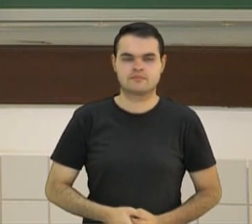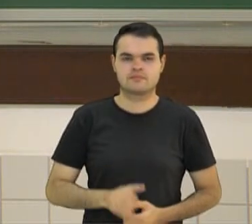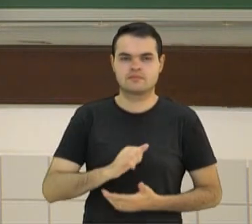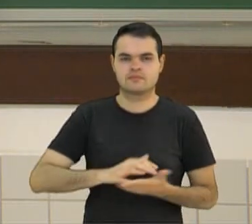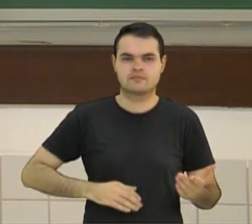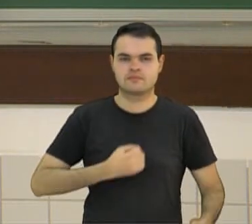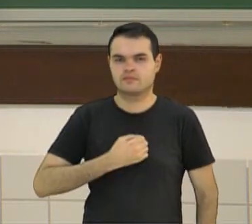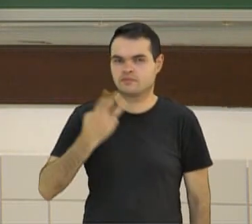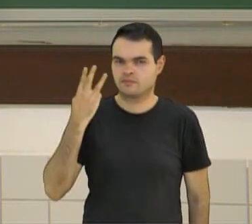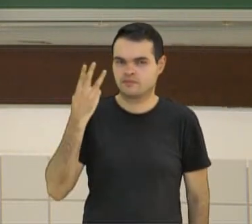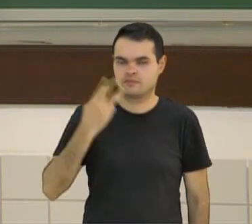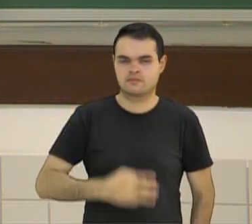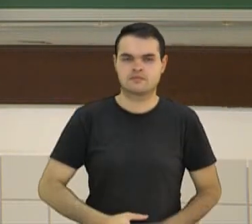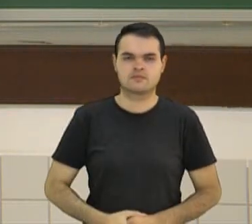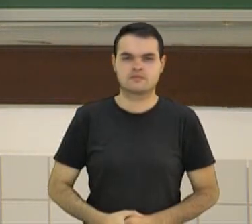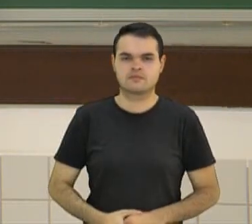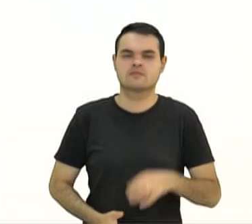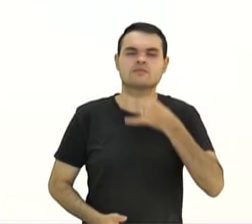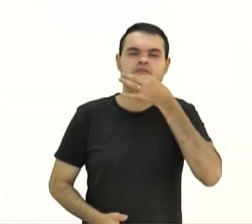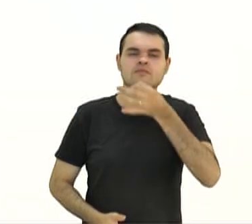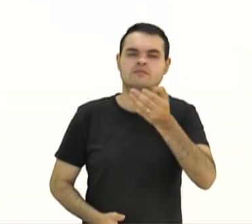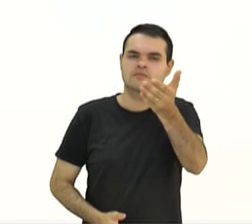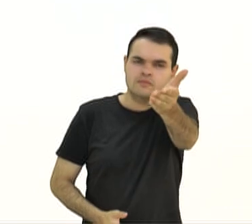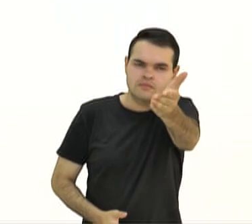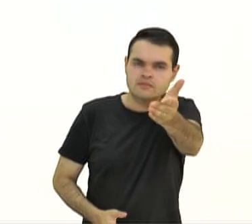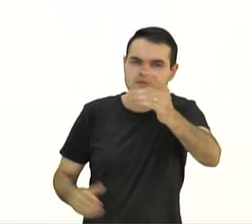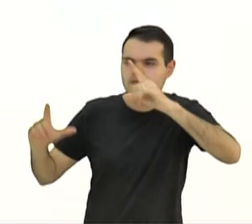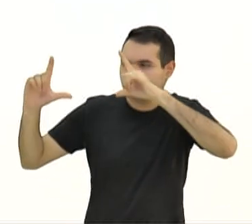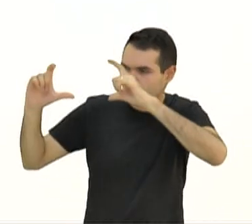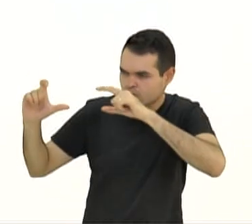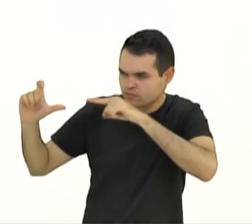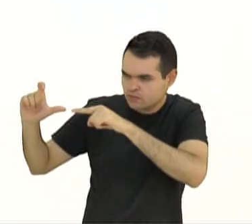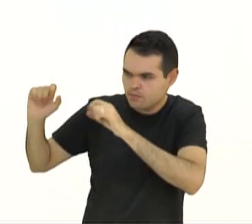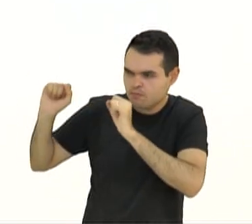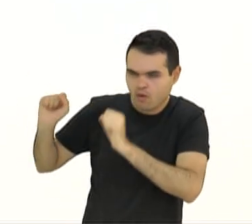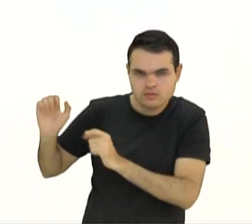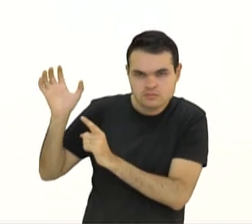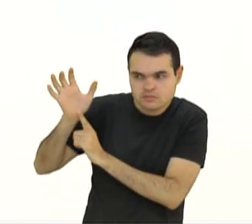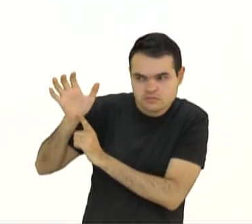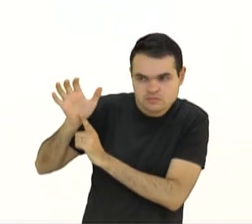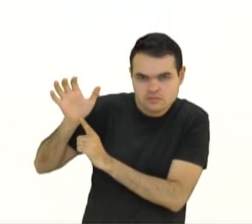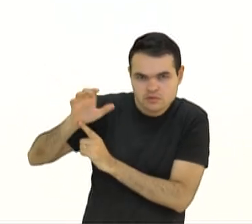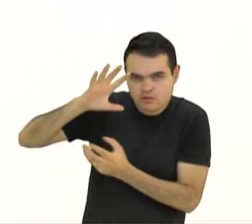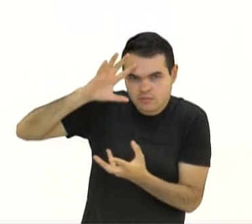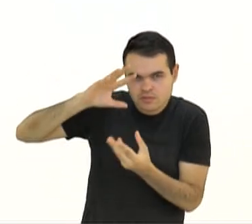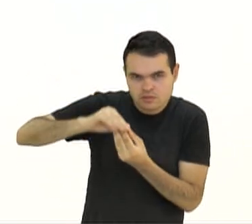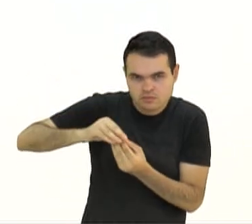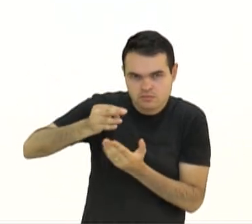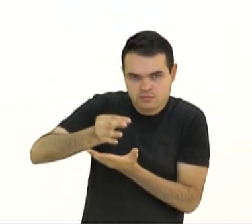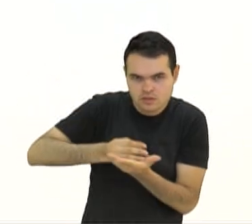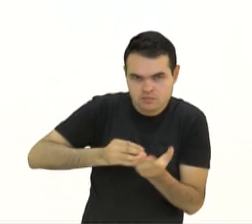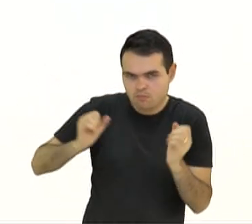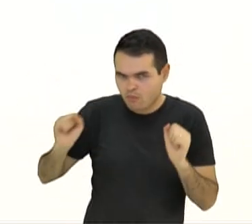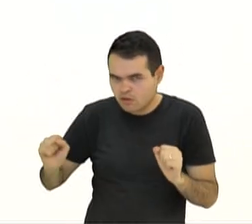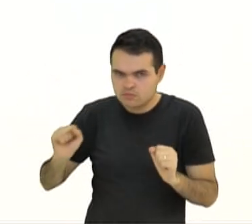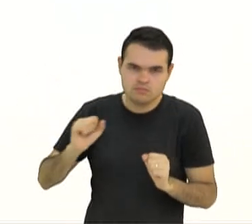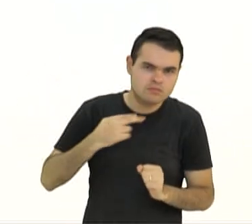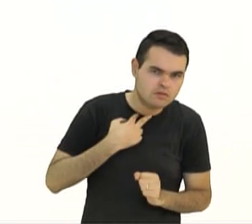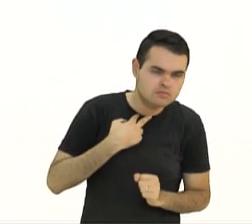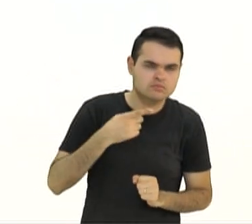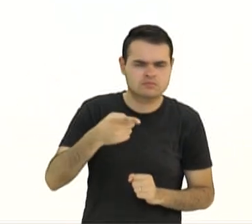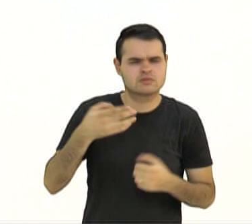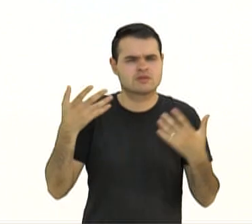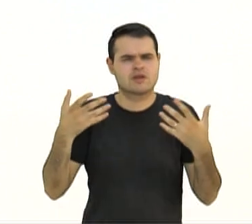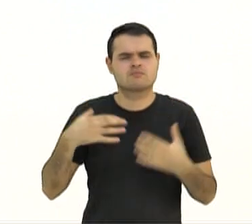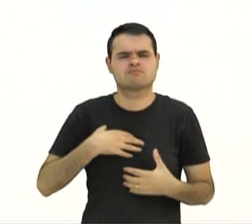Exercício número 3. Na sua opinião, uma fotografia pode influenciar a compreensão de um texto? Quero que você seja